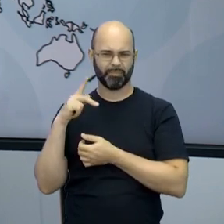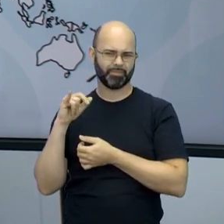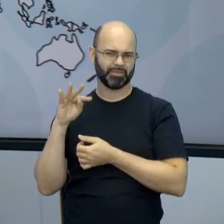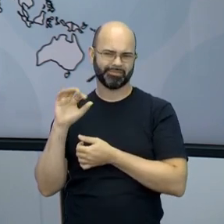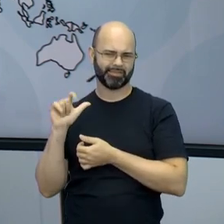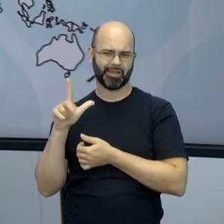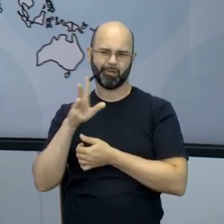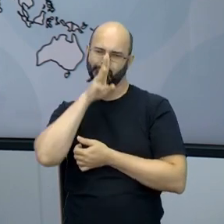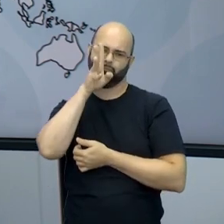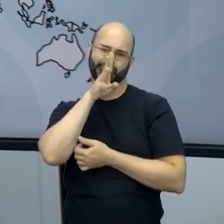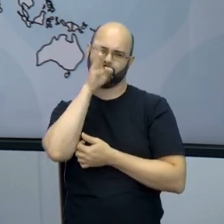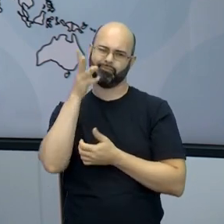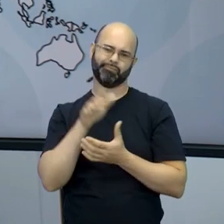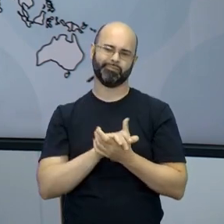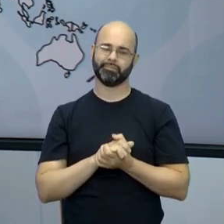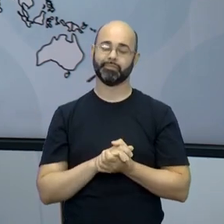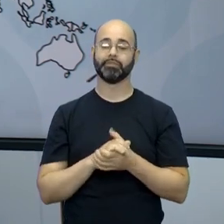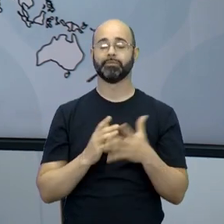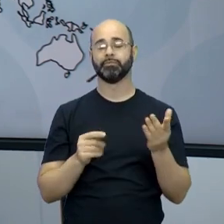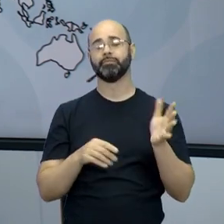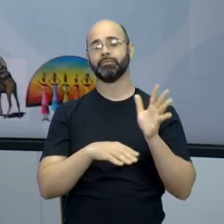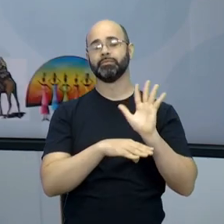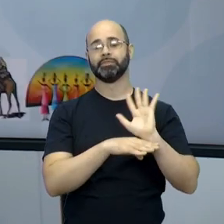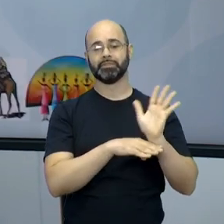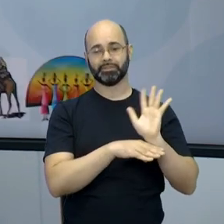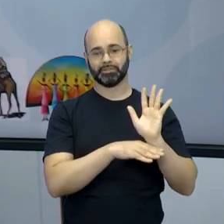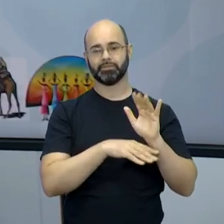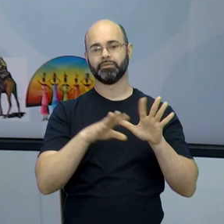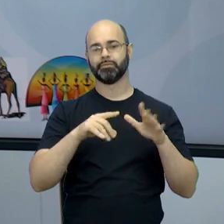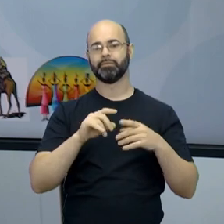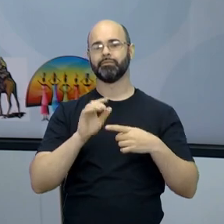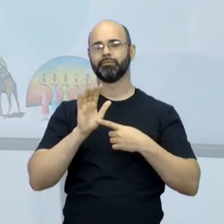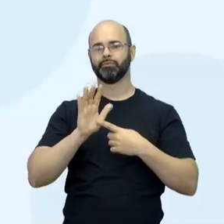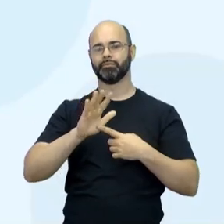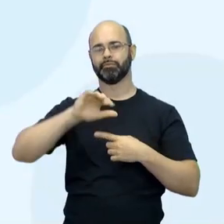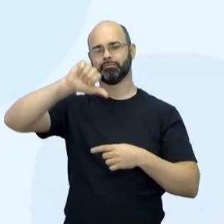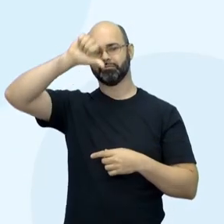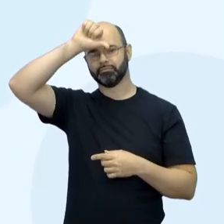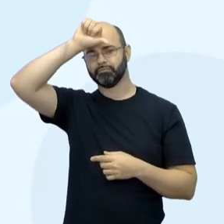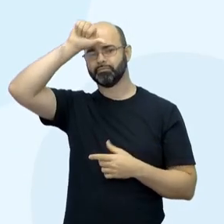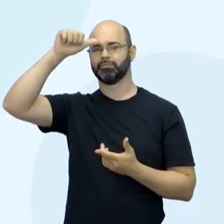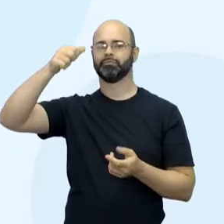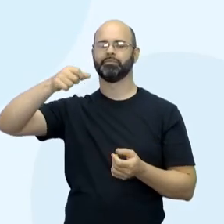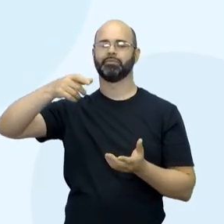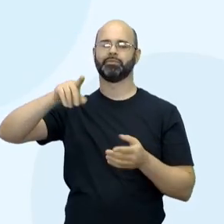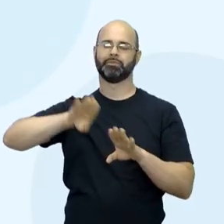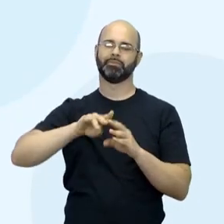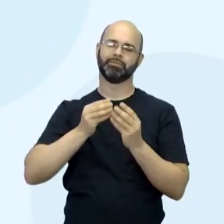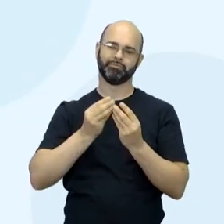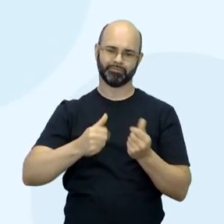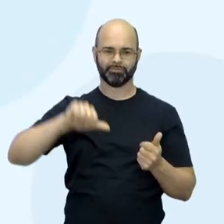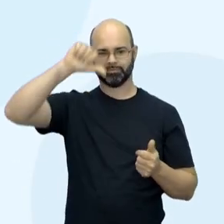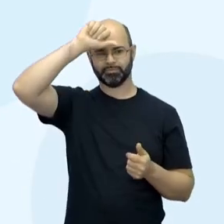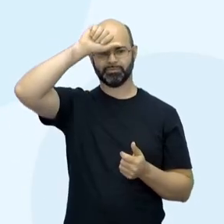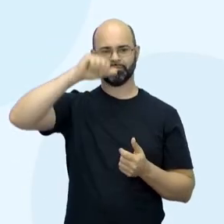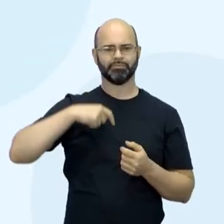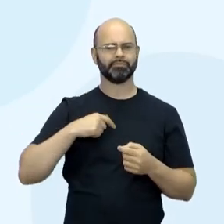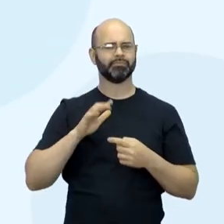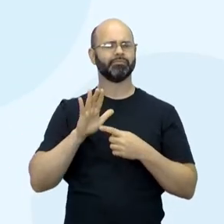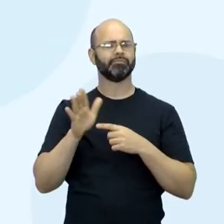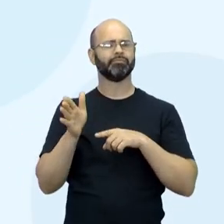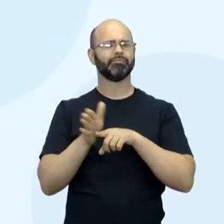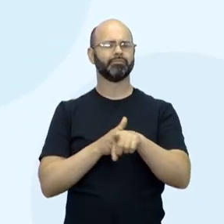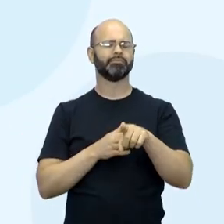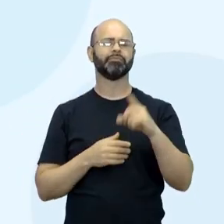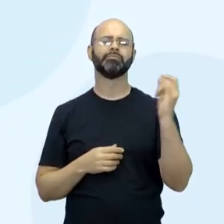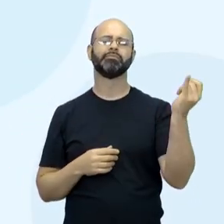ele ajuda a construir e destruir estereótipos. Eu trouxe aqui algumas imagens, por exemplo. Uma pergunta para vocês. Qual é a